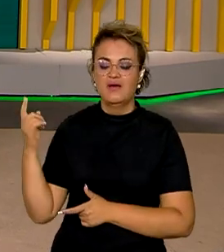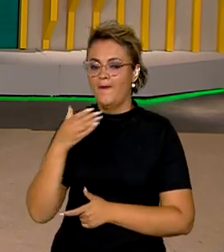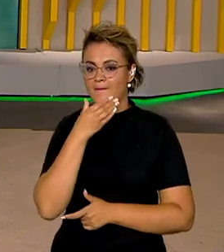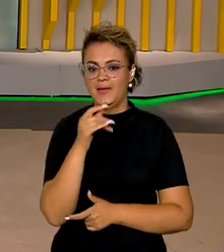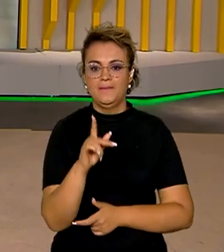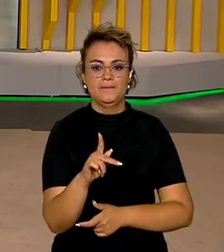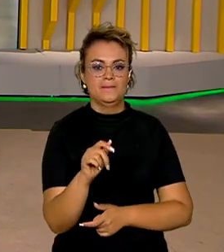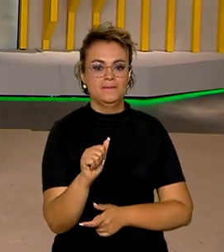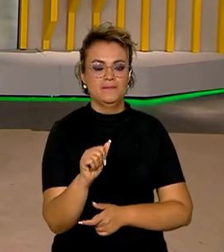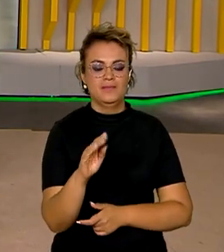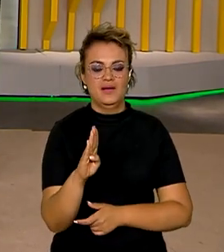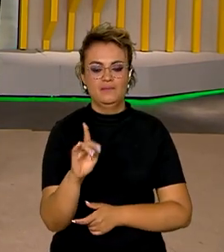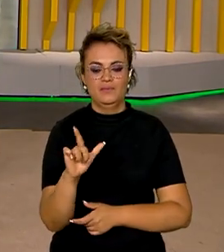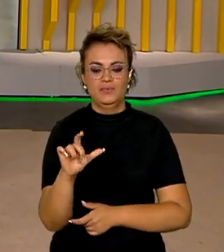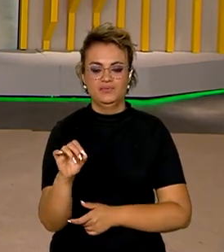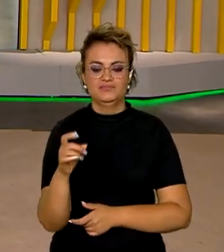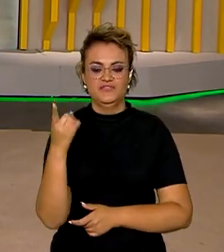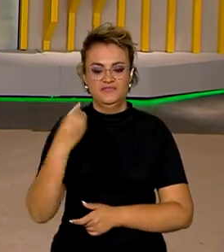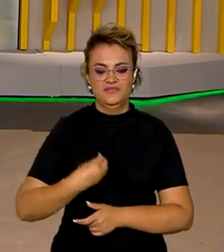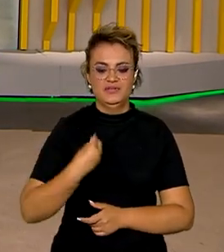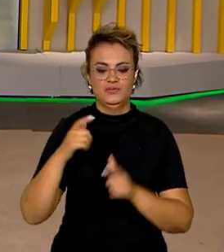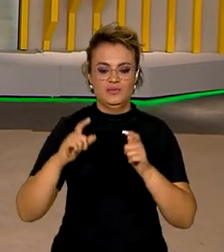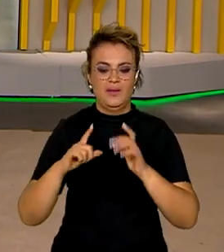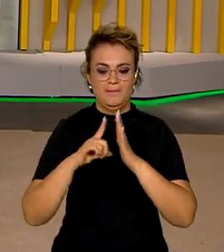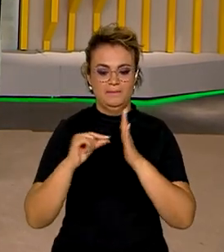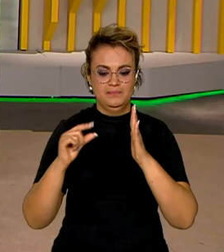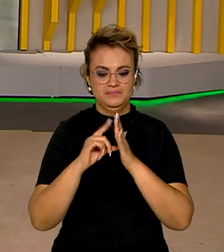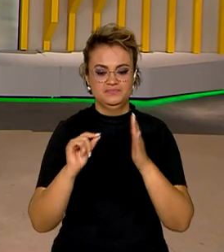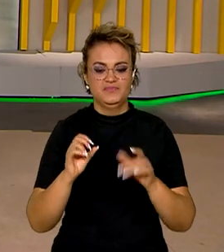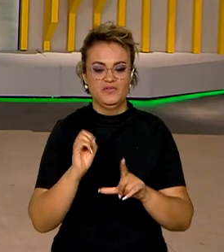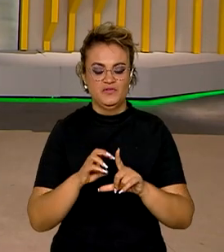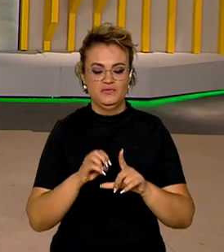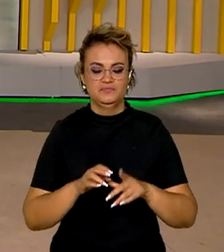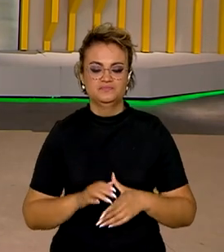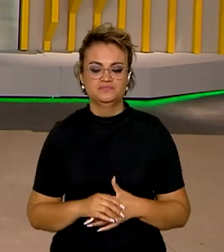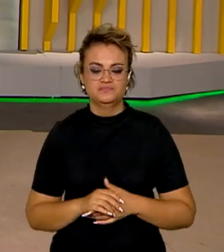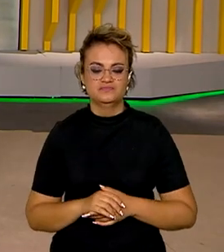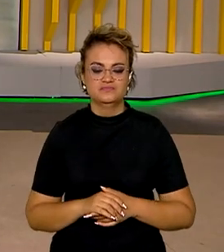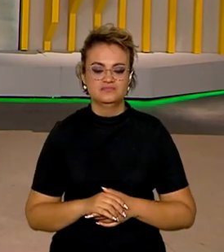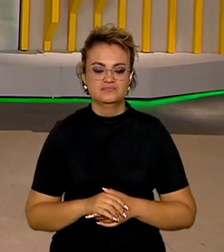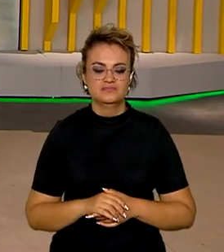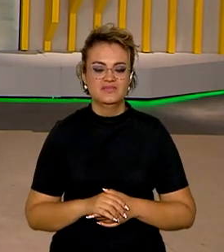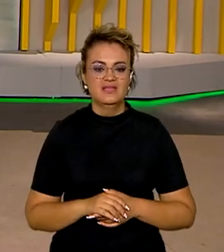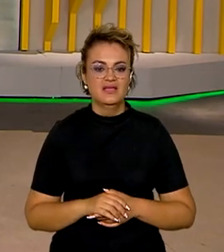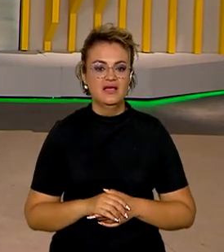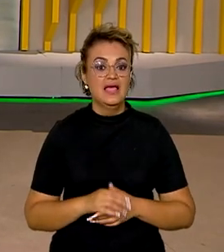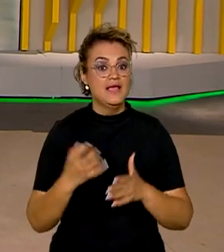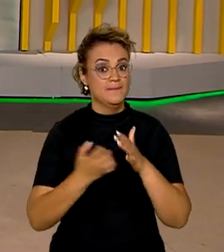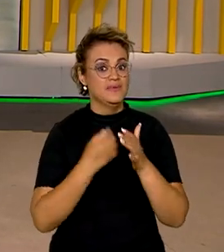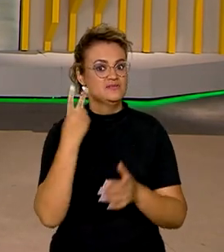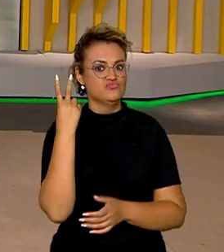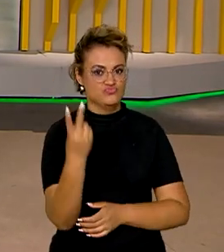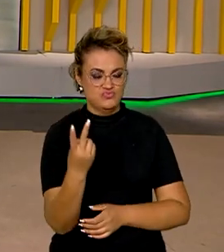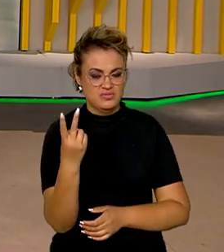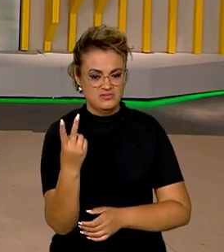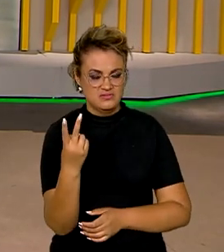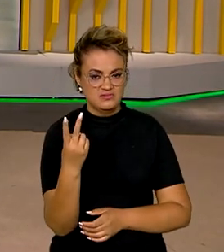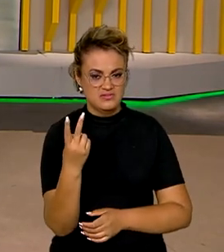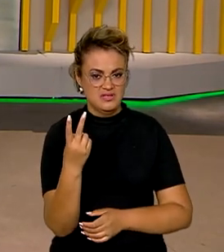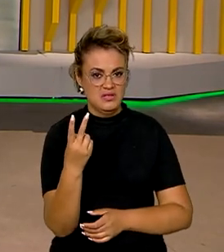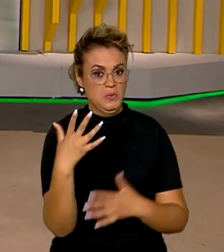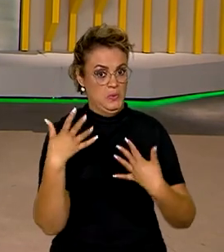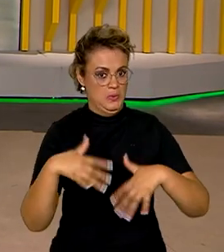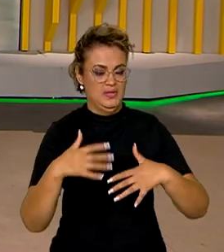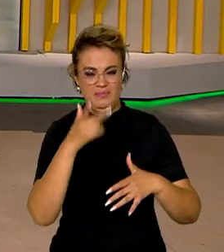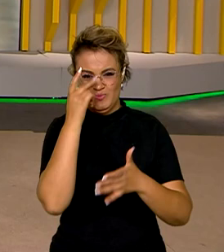repórter Pablo Mundim, que volta lá do Palácio do Planalto ao vivo. Pablo, então mais duas empresas aí de grande